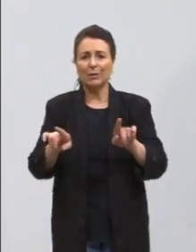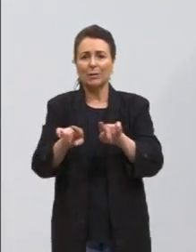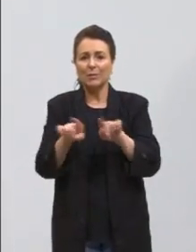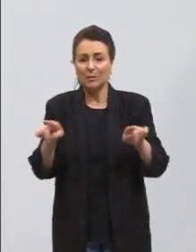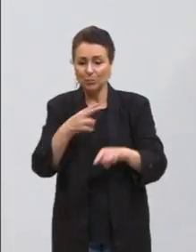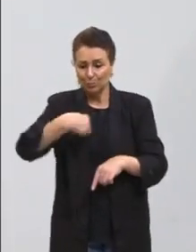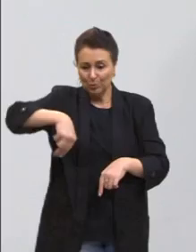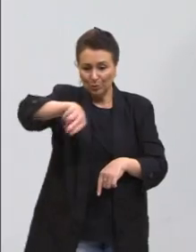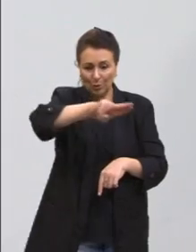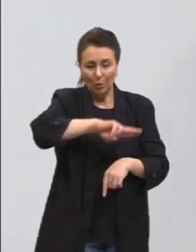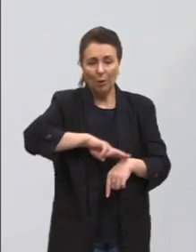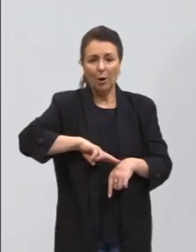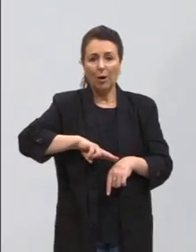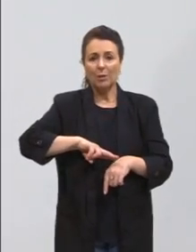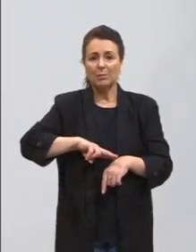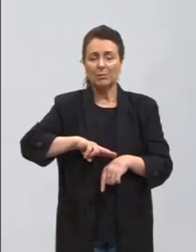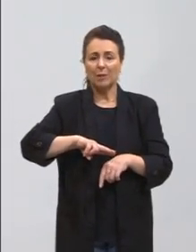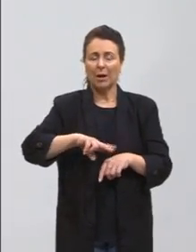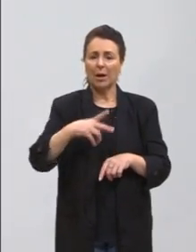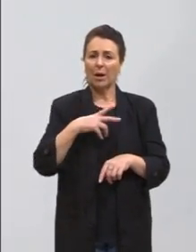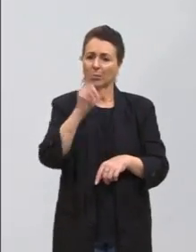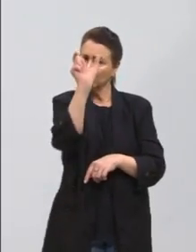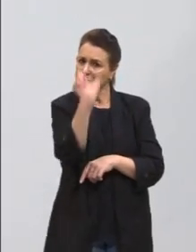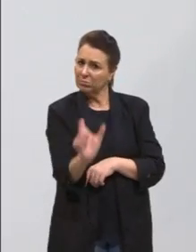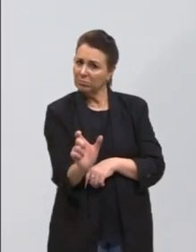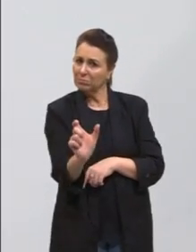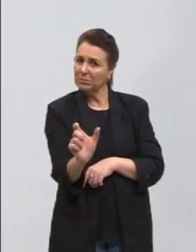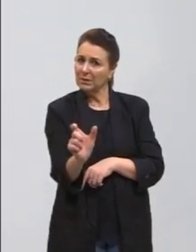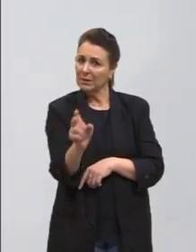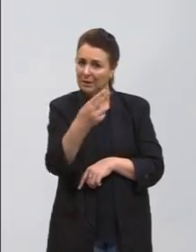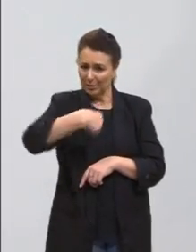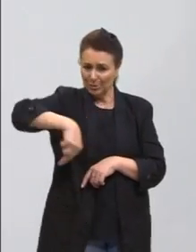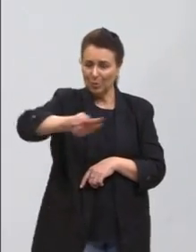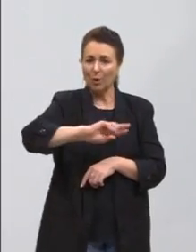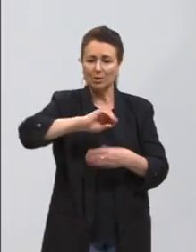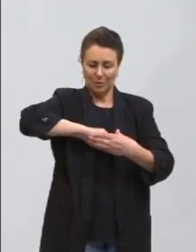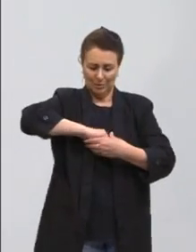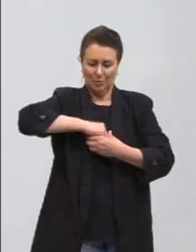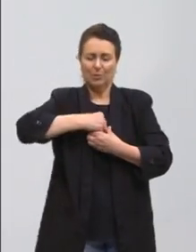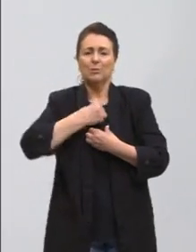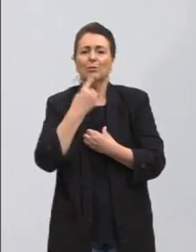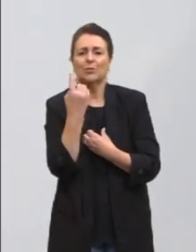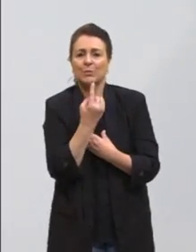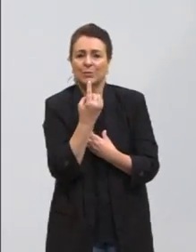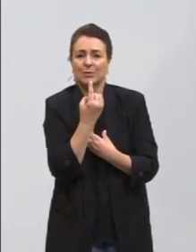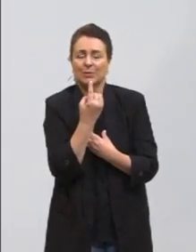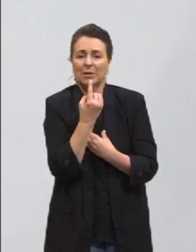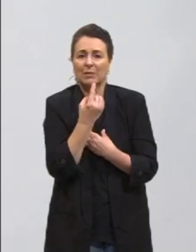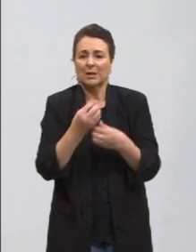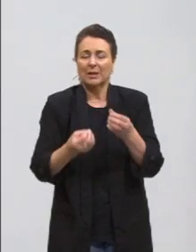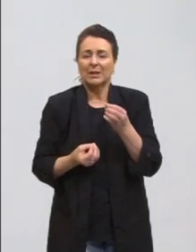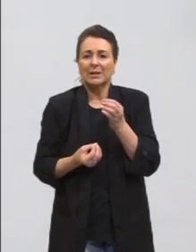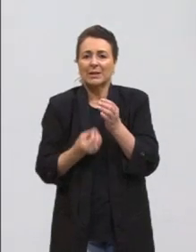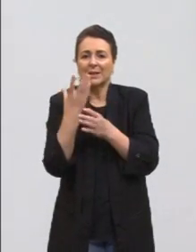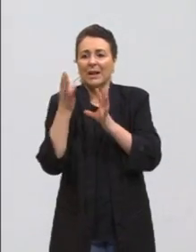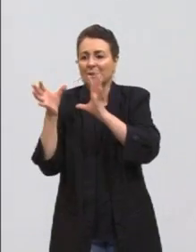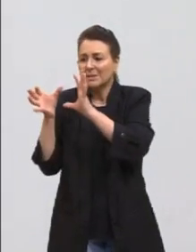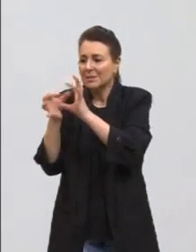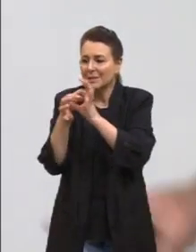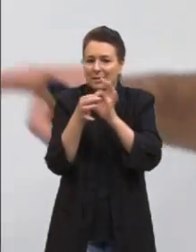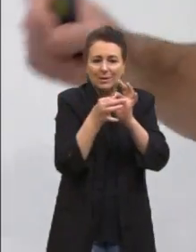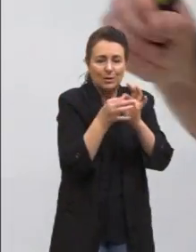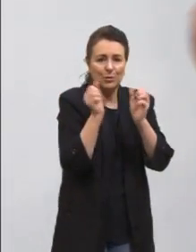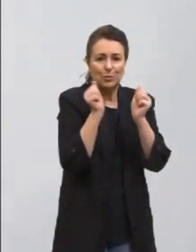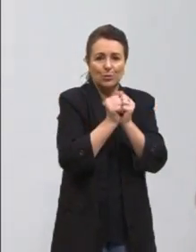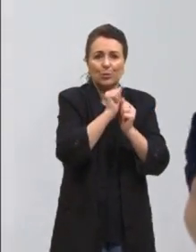nós, como sujeitos da nossa subjetividade, também partir esse cuidado, nós criar essa corrente com o meio ambiente.